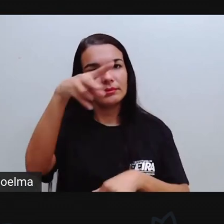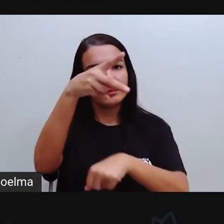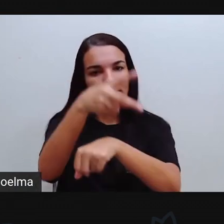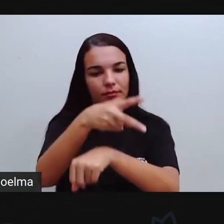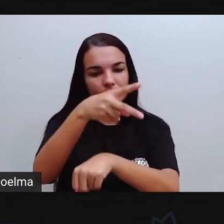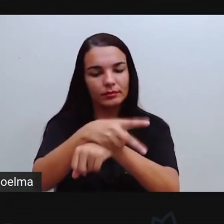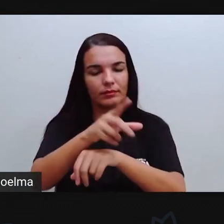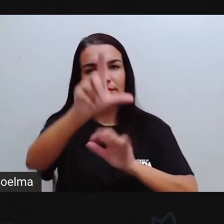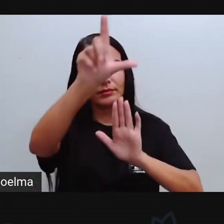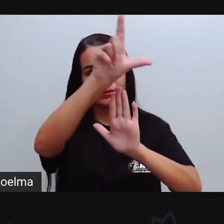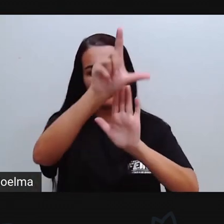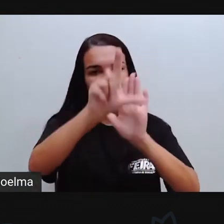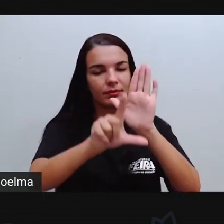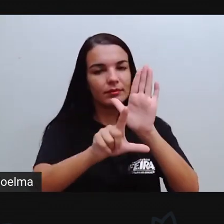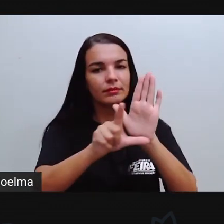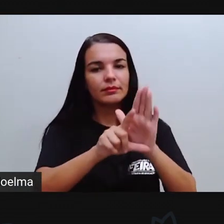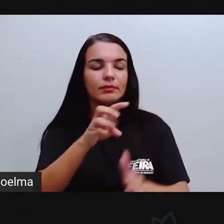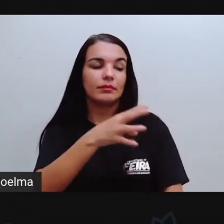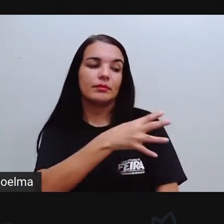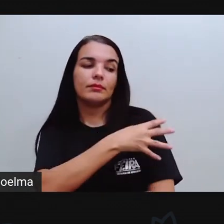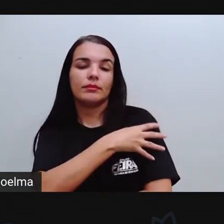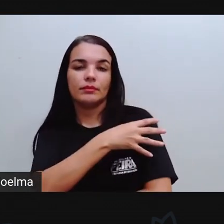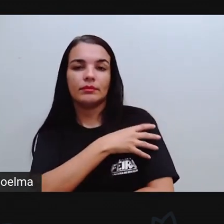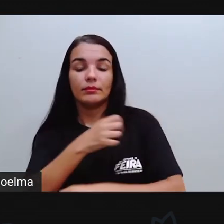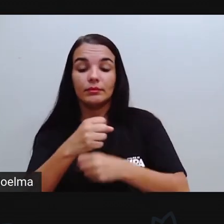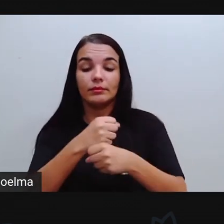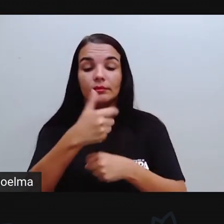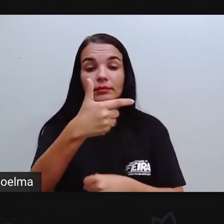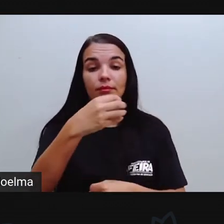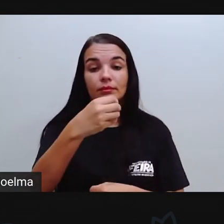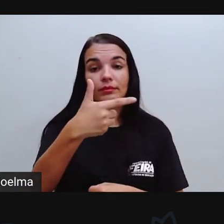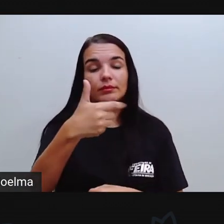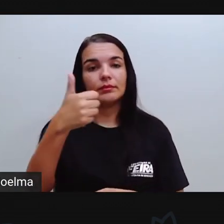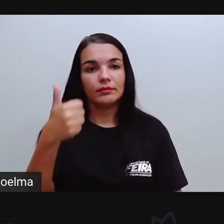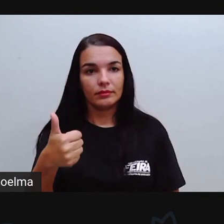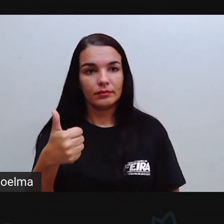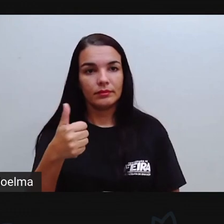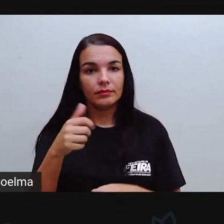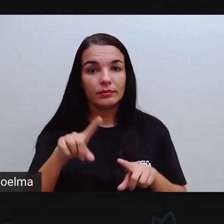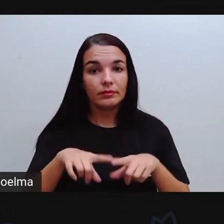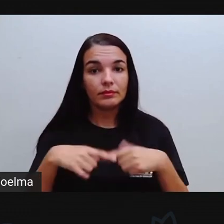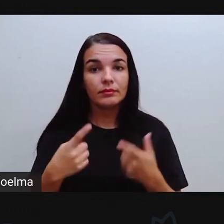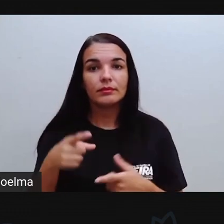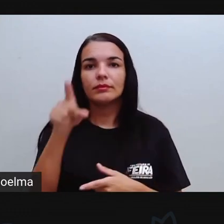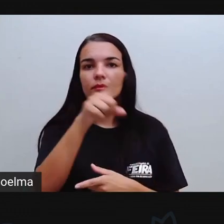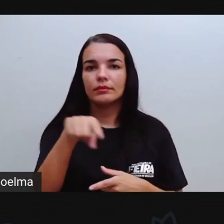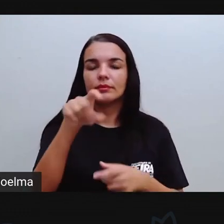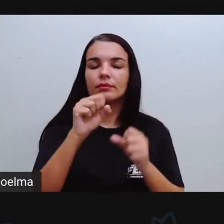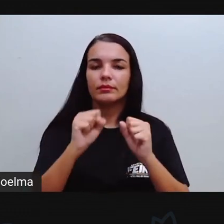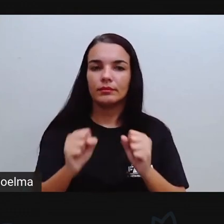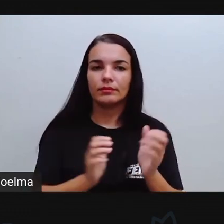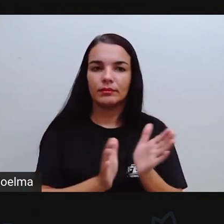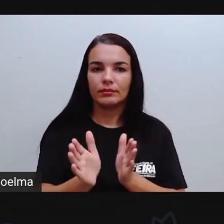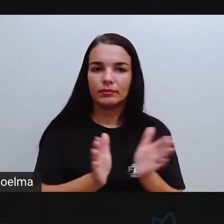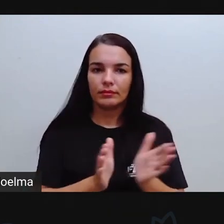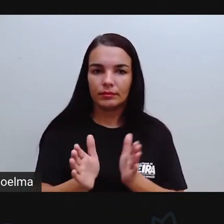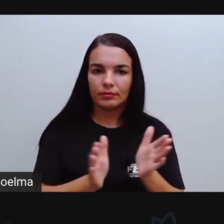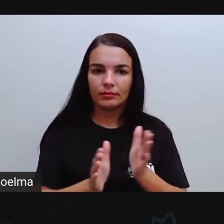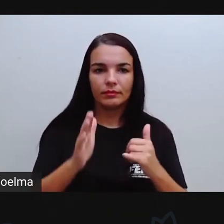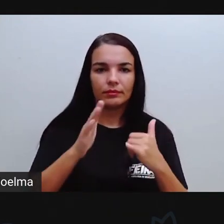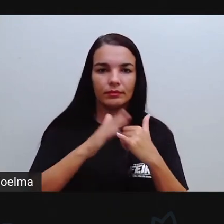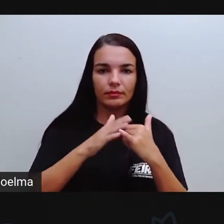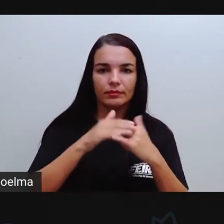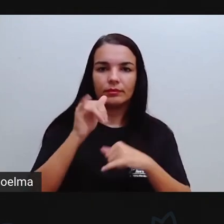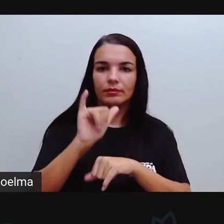playlist do quarto ano ano letivo 2021. Então, vocês podem acessar o canal,